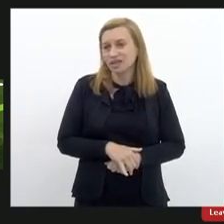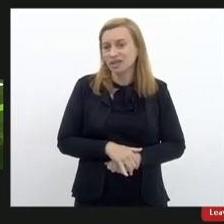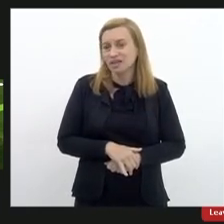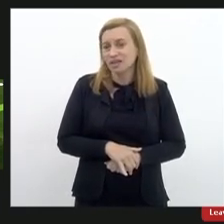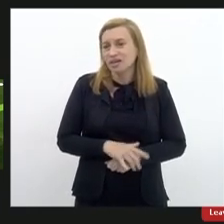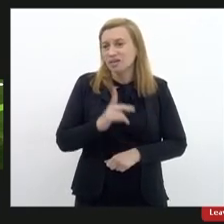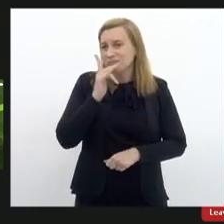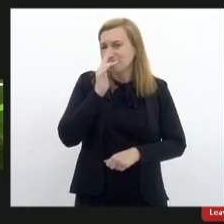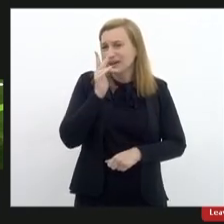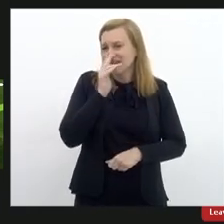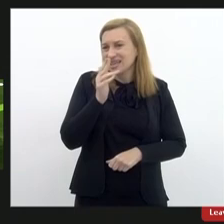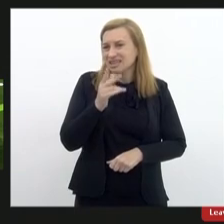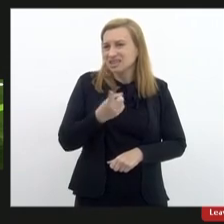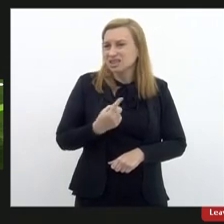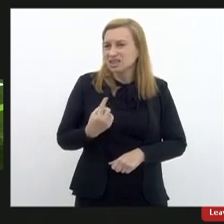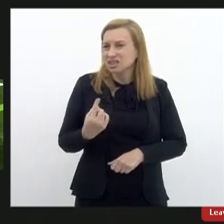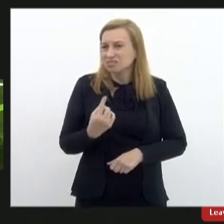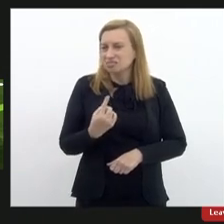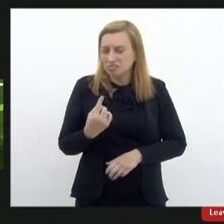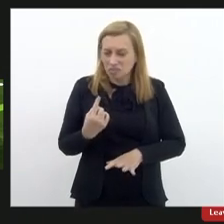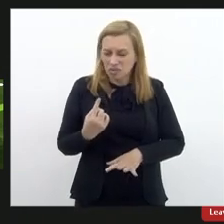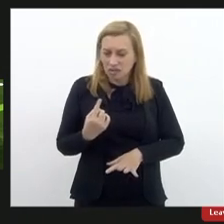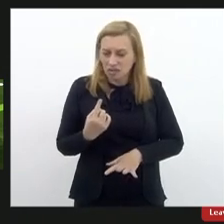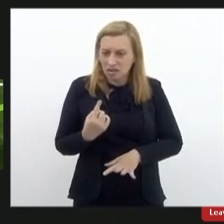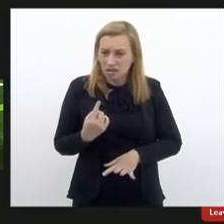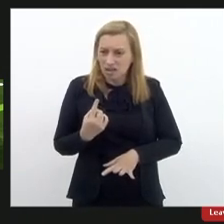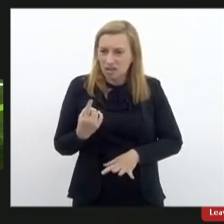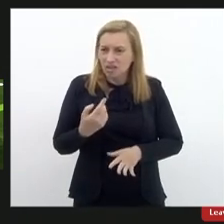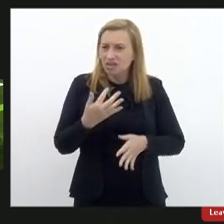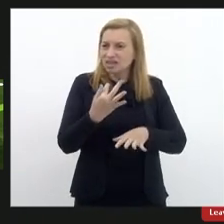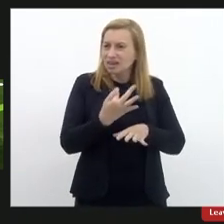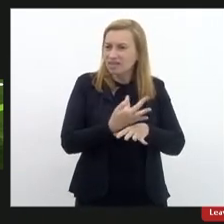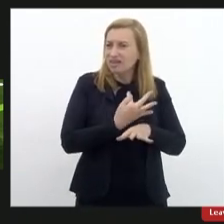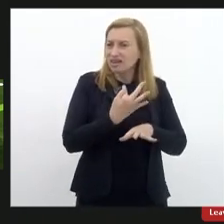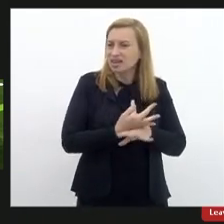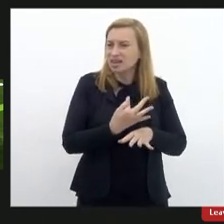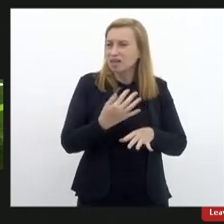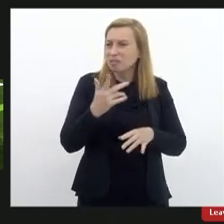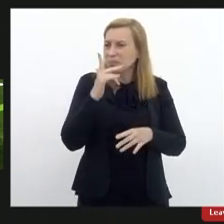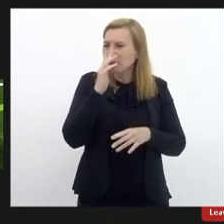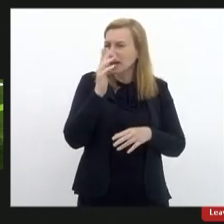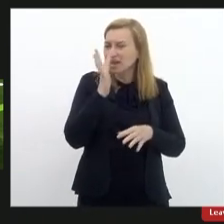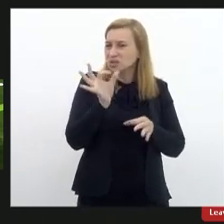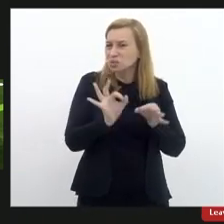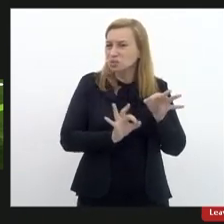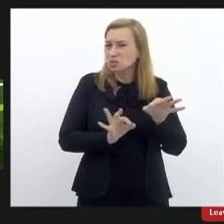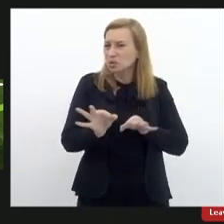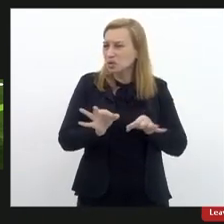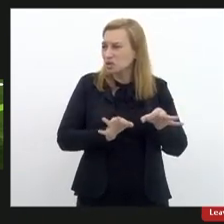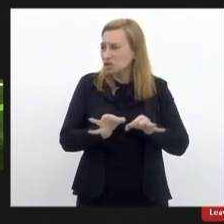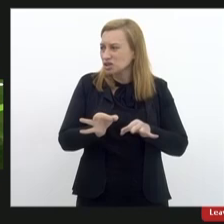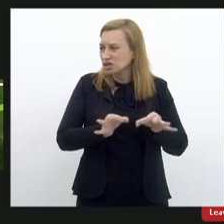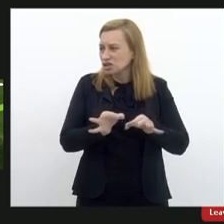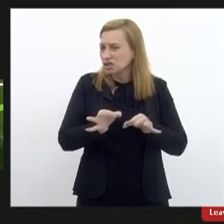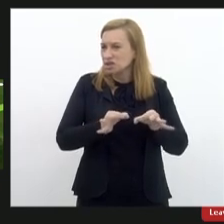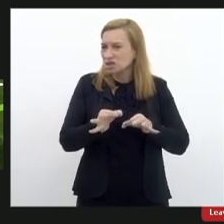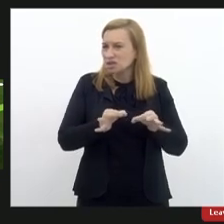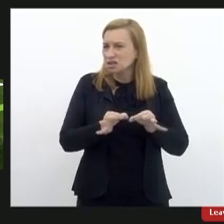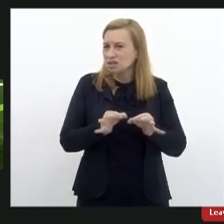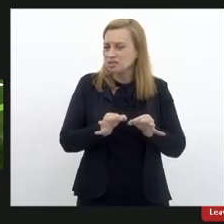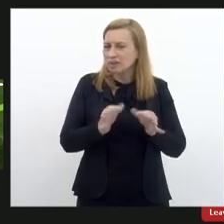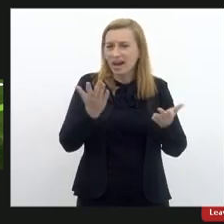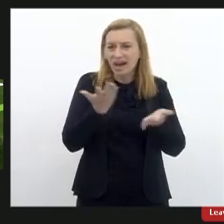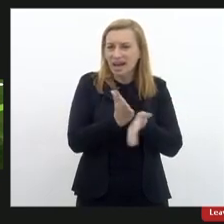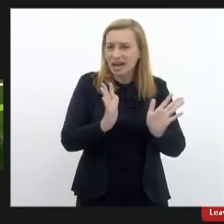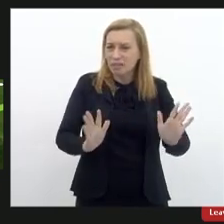Parece assim, nós temos a impressão de quem está resistindo que parece um projeto para terminar com a inspeção escolar,